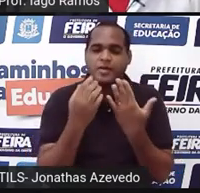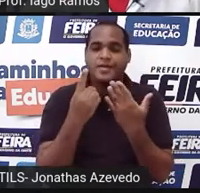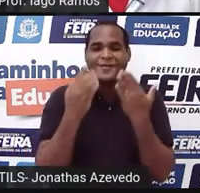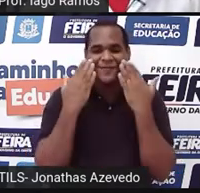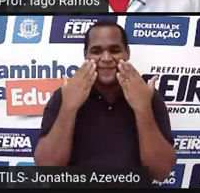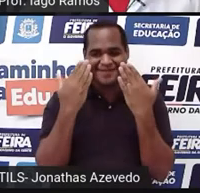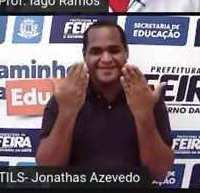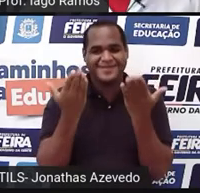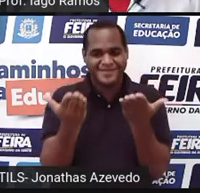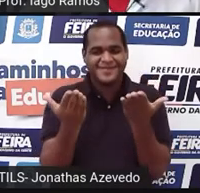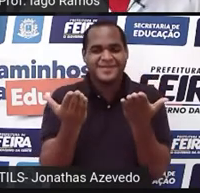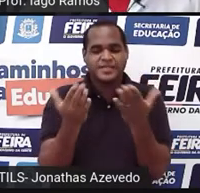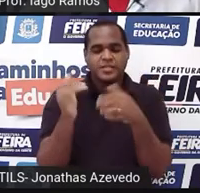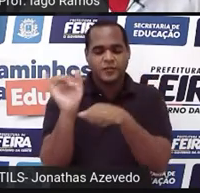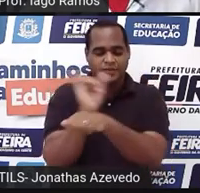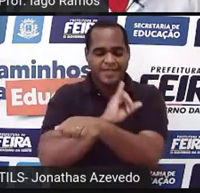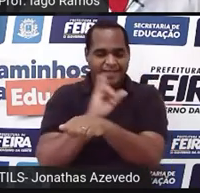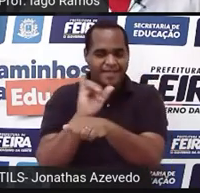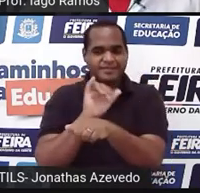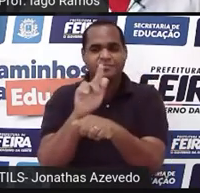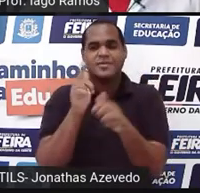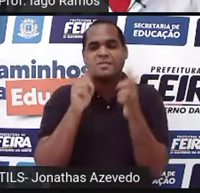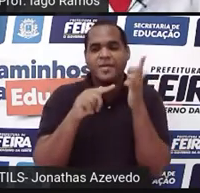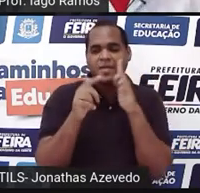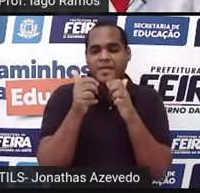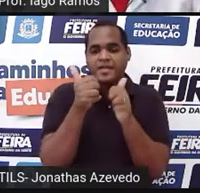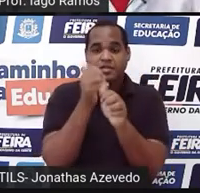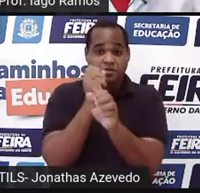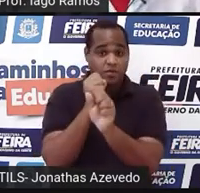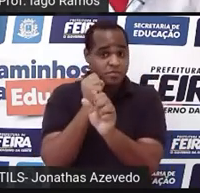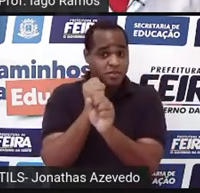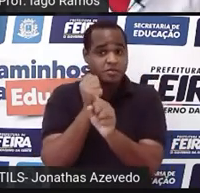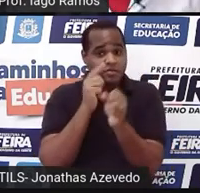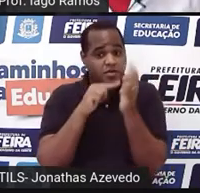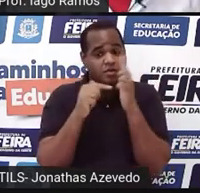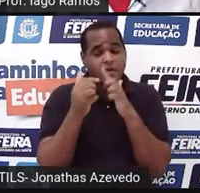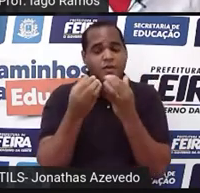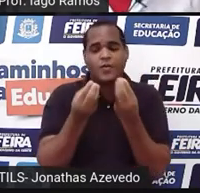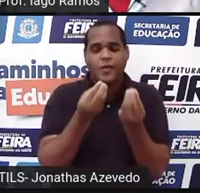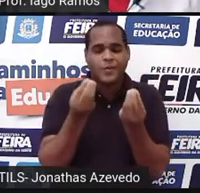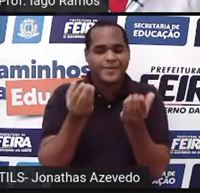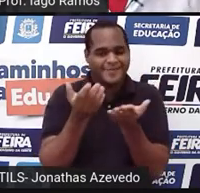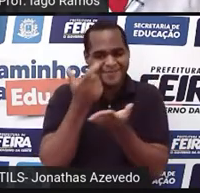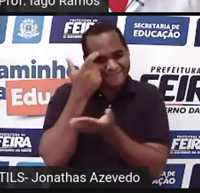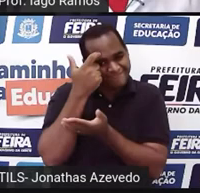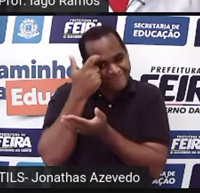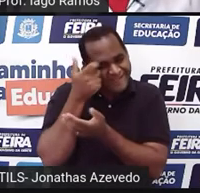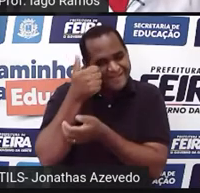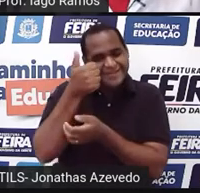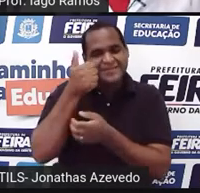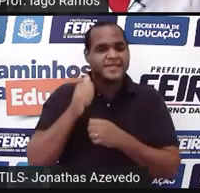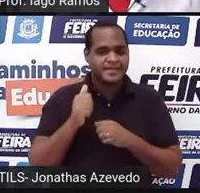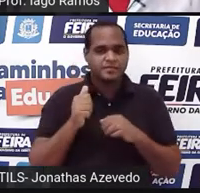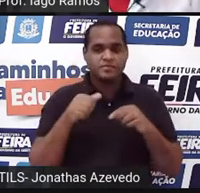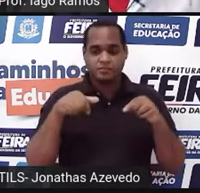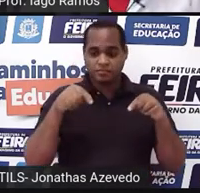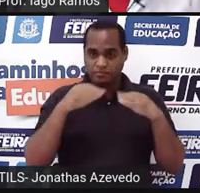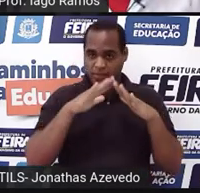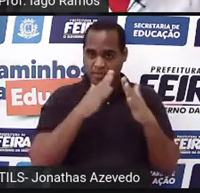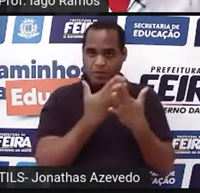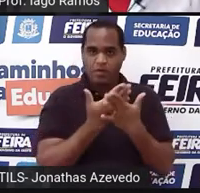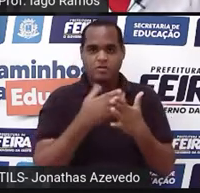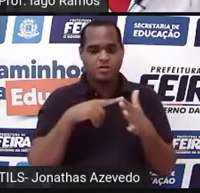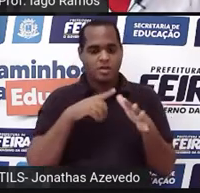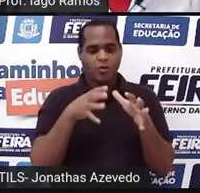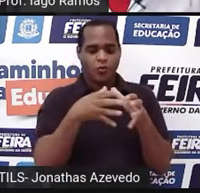mostrar a estratégia de como fazer esse cálculo, mas de maneira mental. Olha só. Em uma escola, há duas